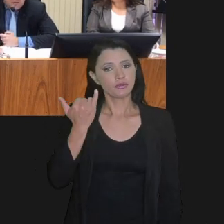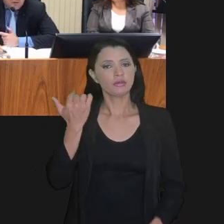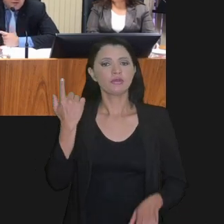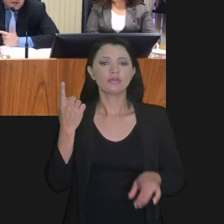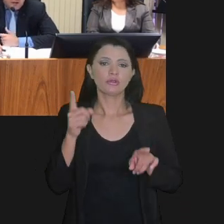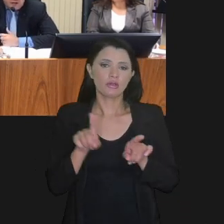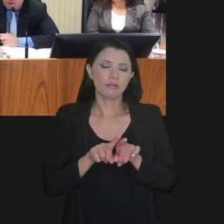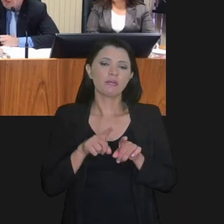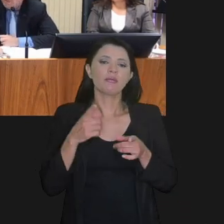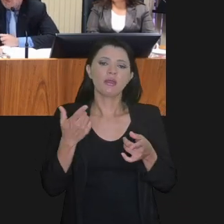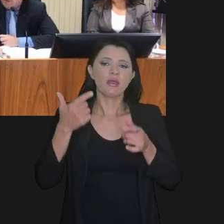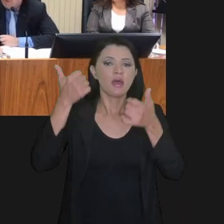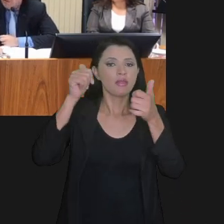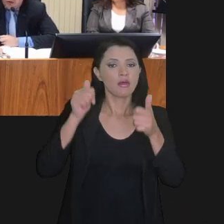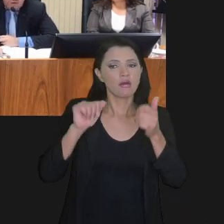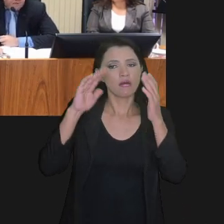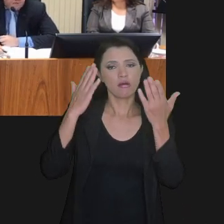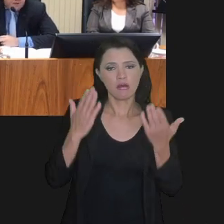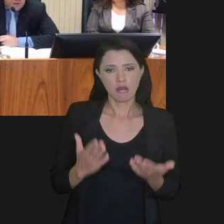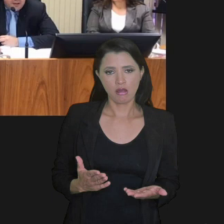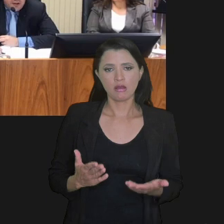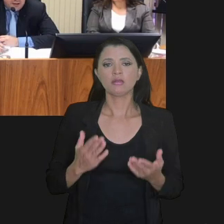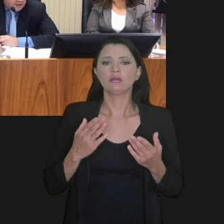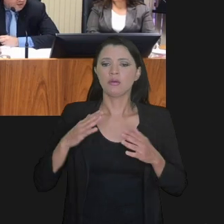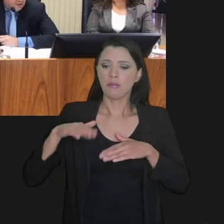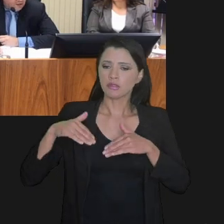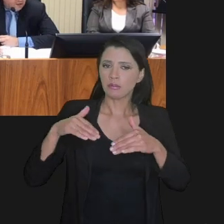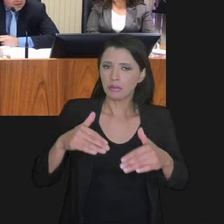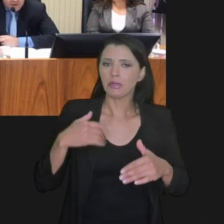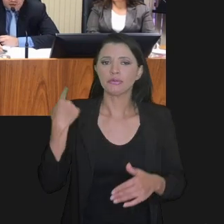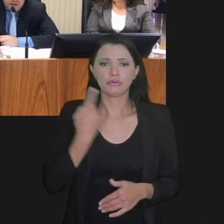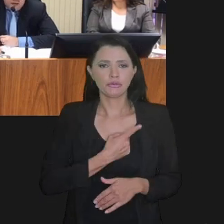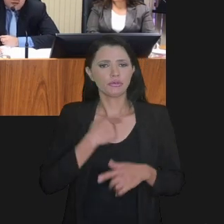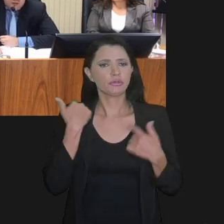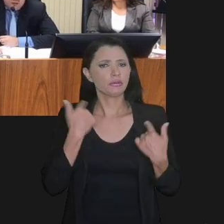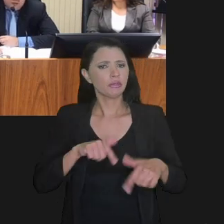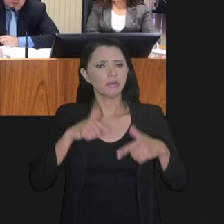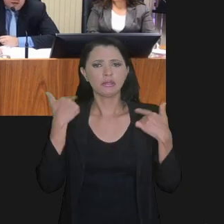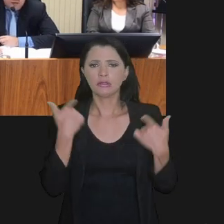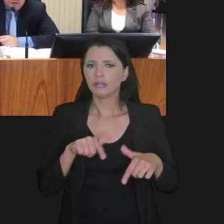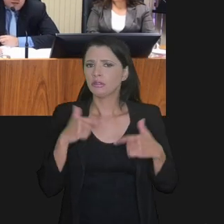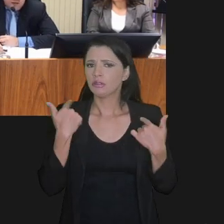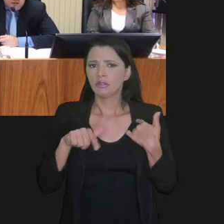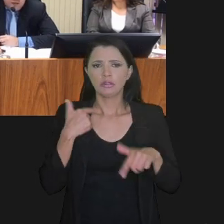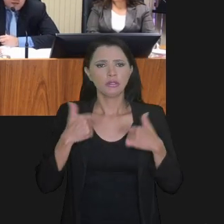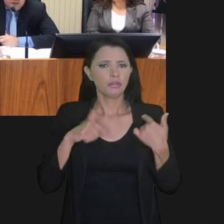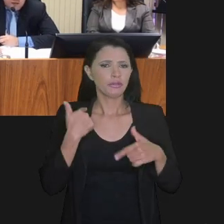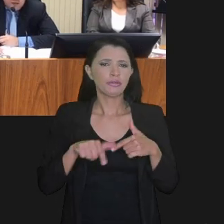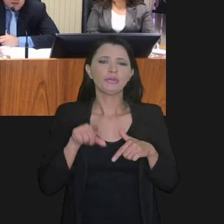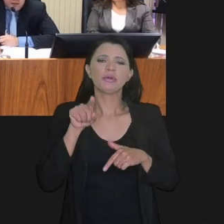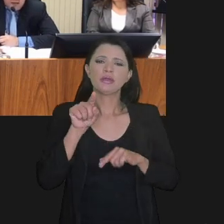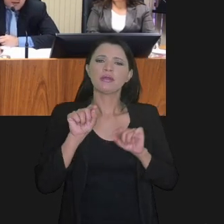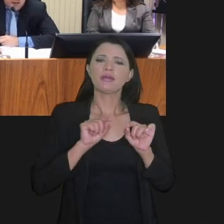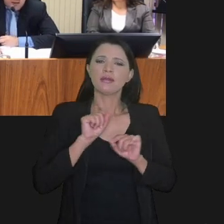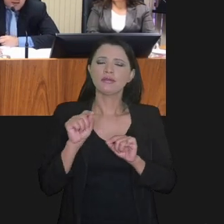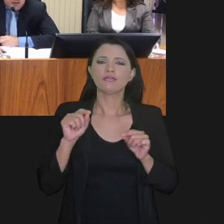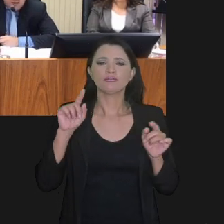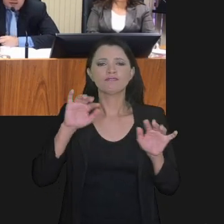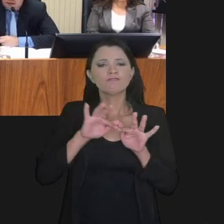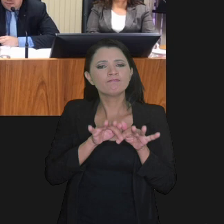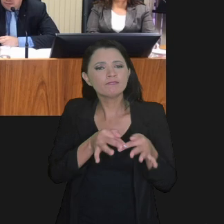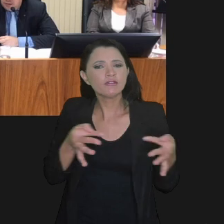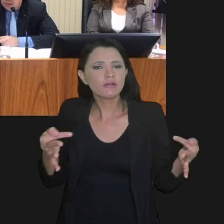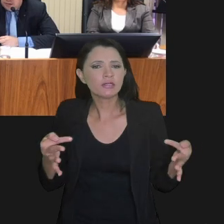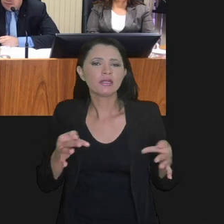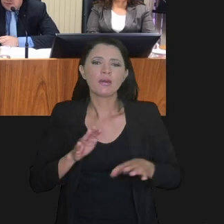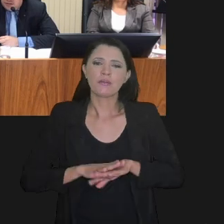característica importante que é a simplificação do rito de análise. Nós estamos trabalhando bastante nessa questão